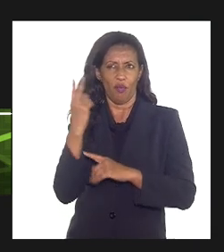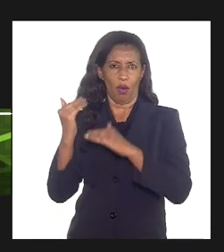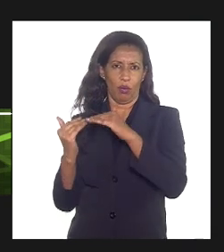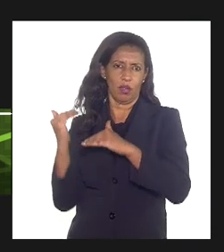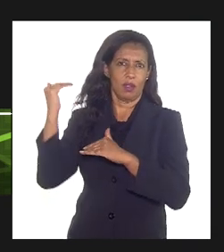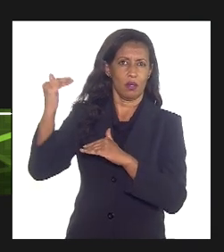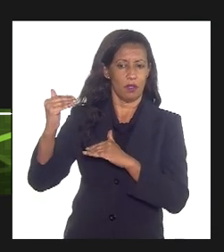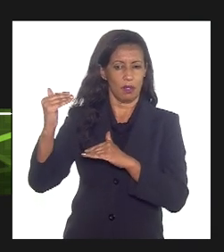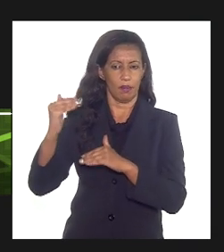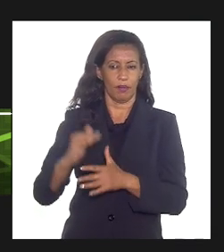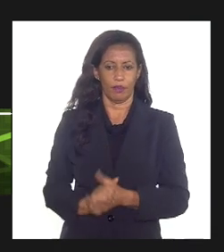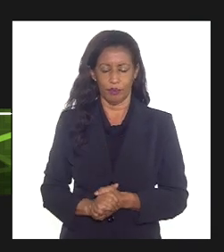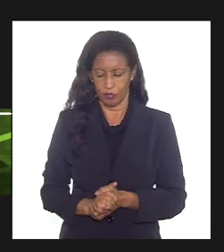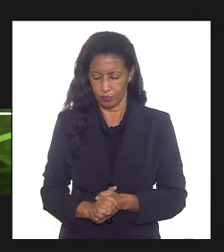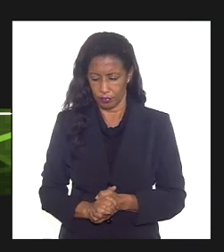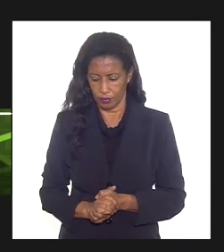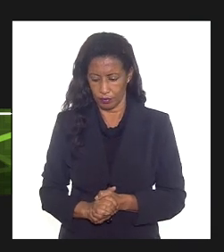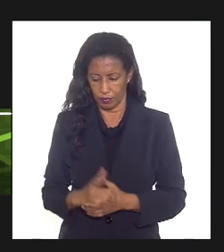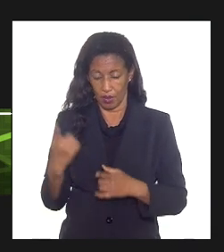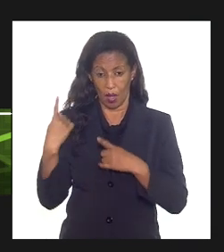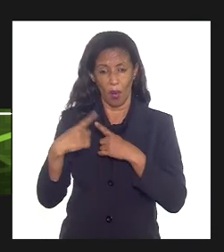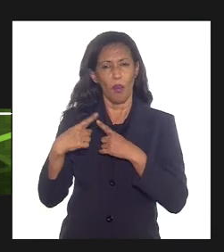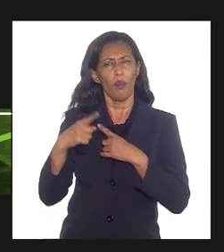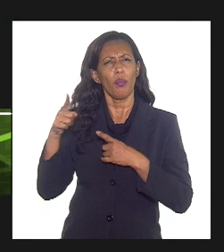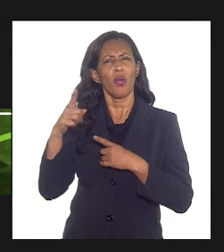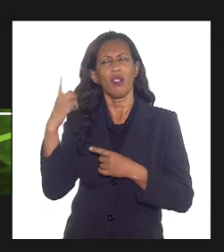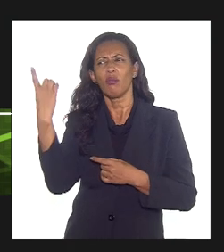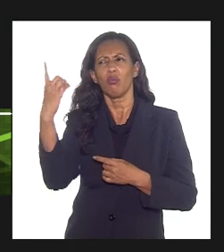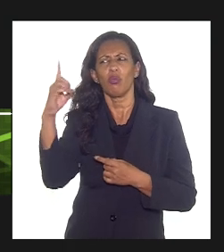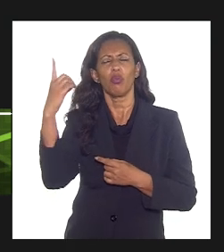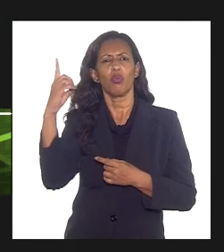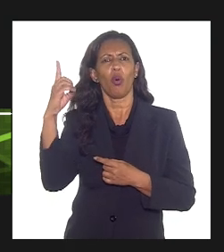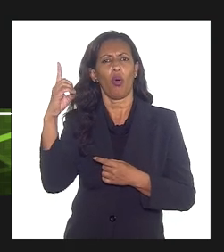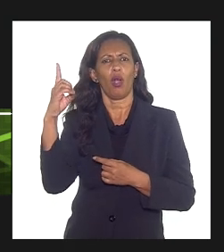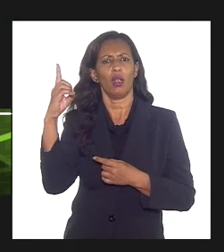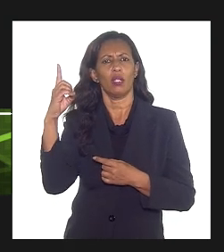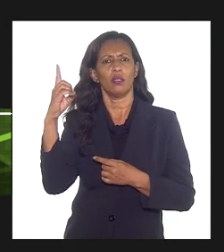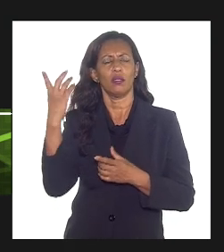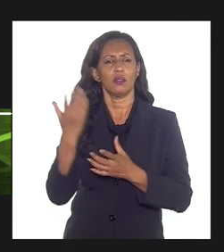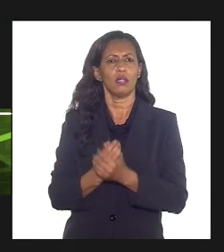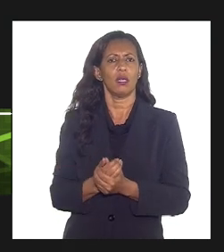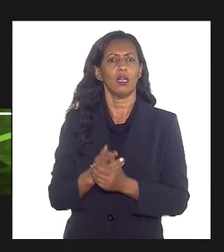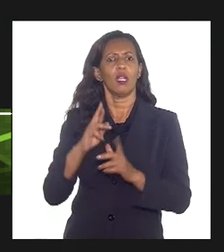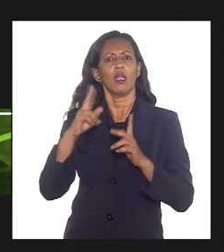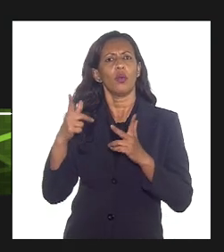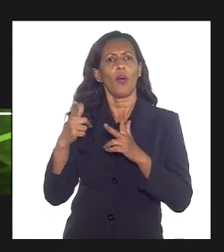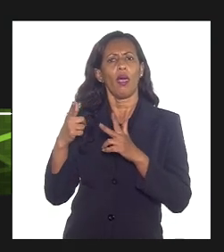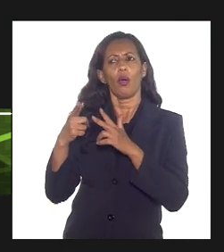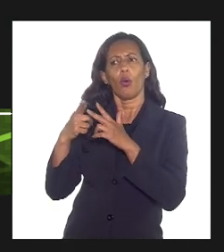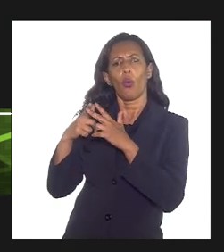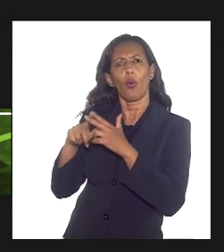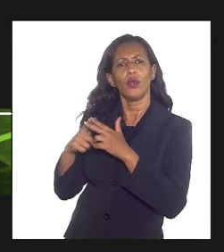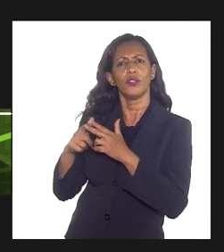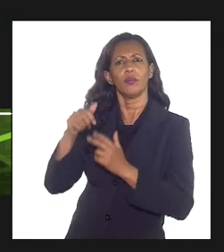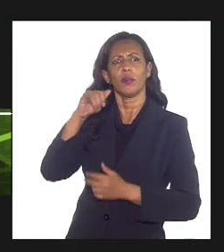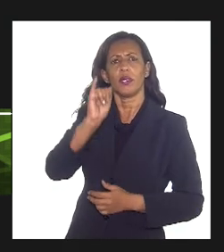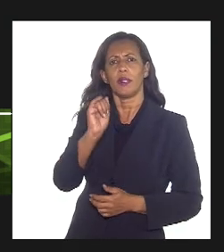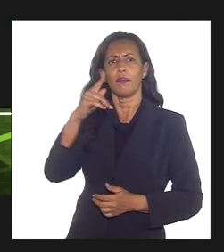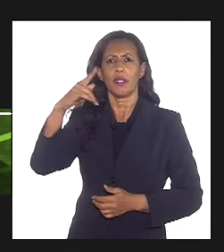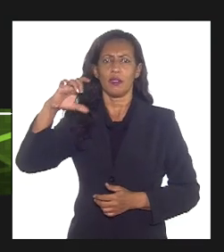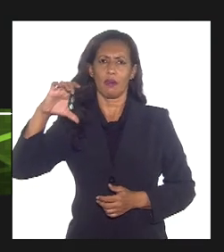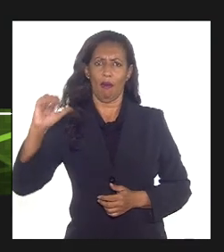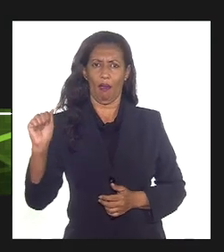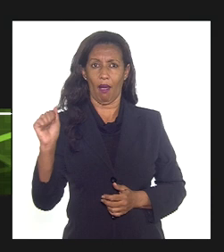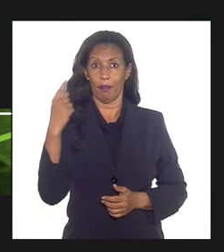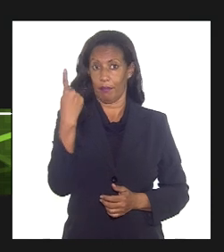aqui. por que isto é dolarizado e não corrigido pelo IPCA, por exemplo? Primeira